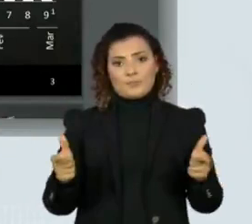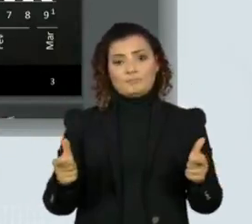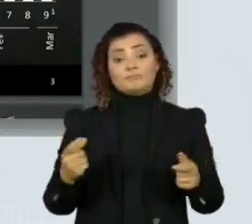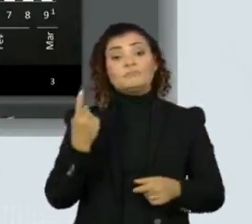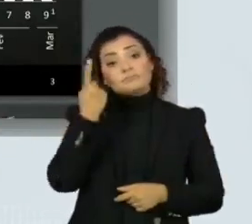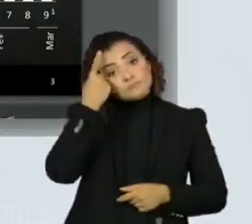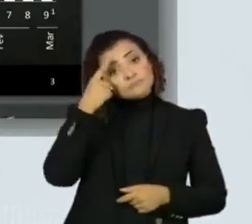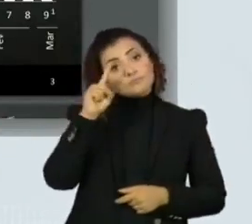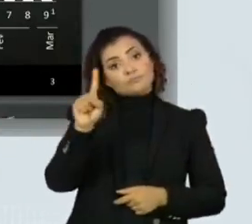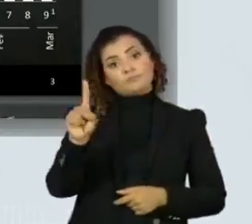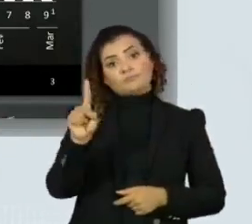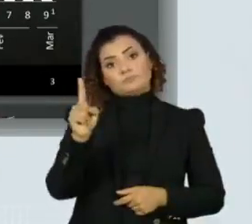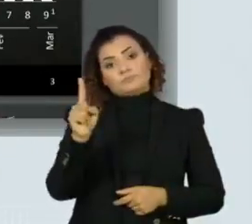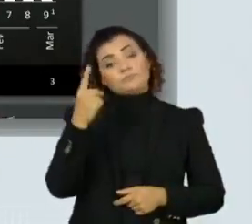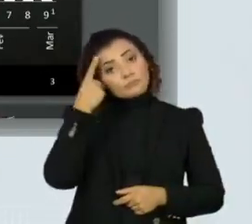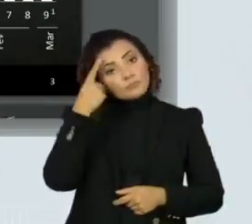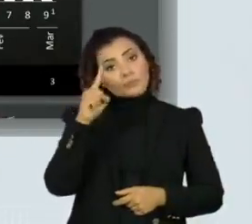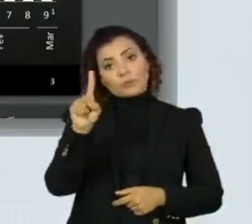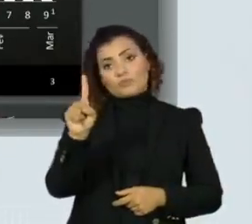só dia.